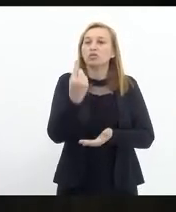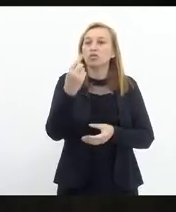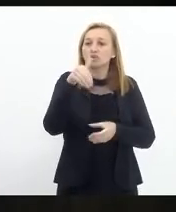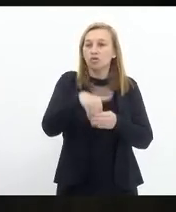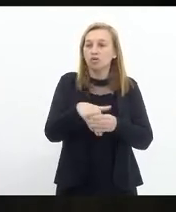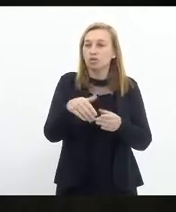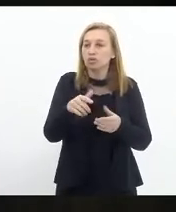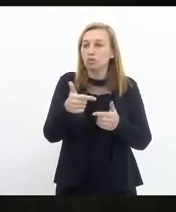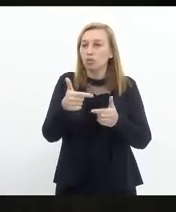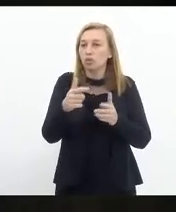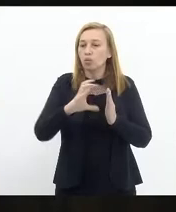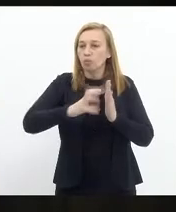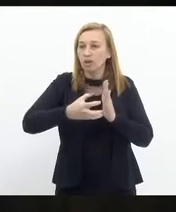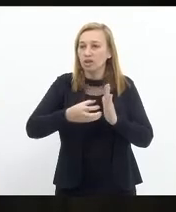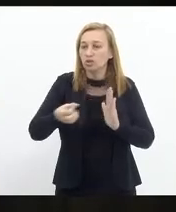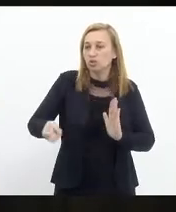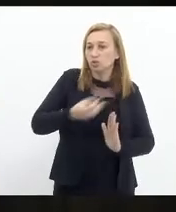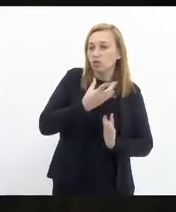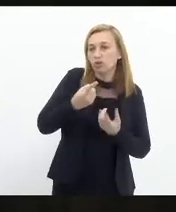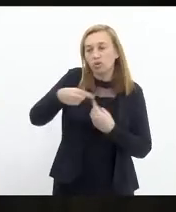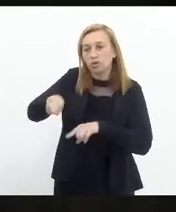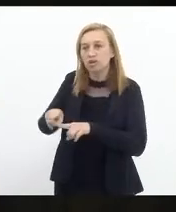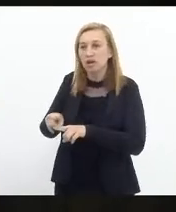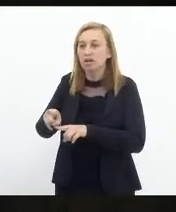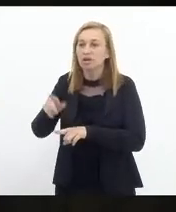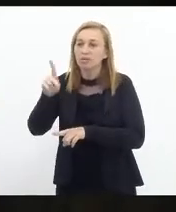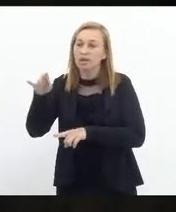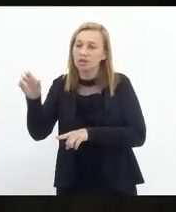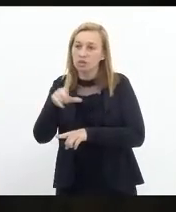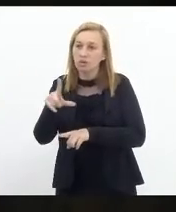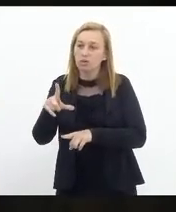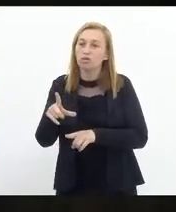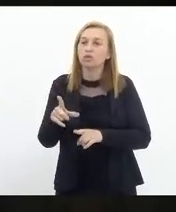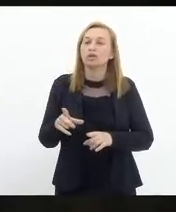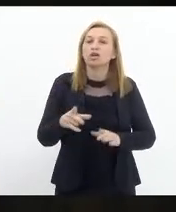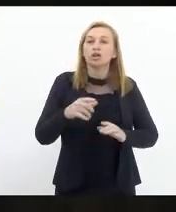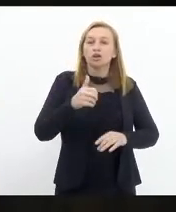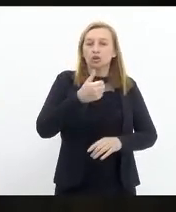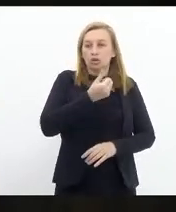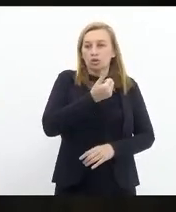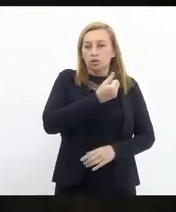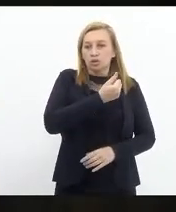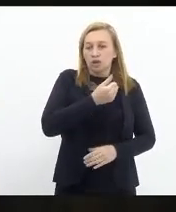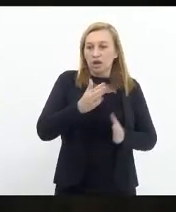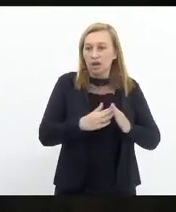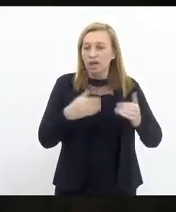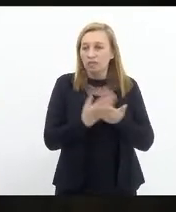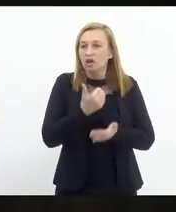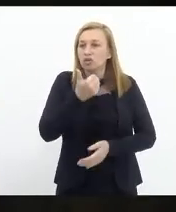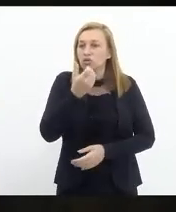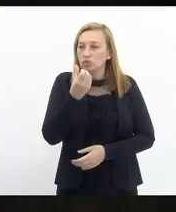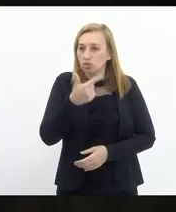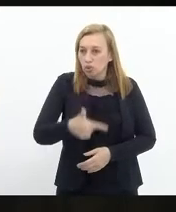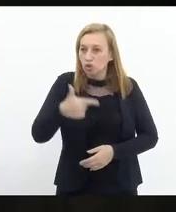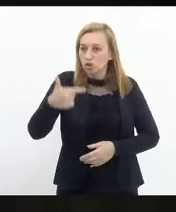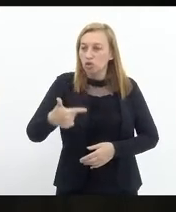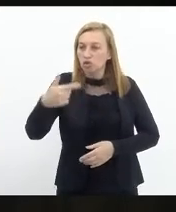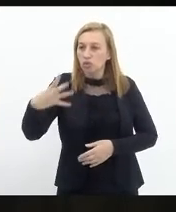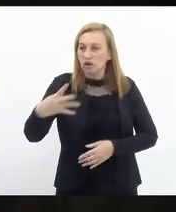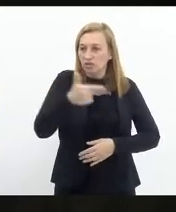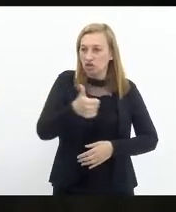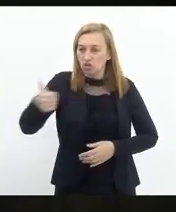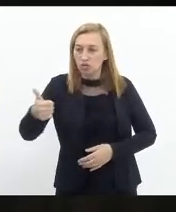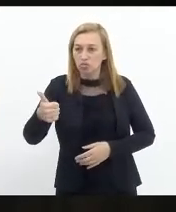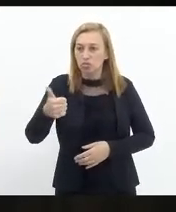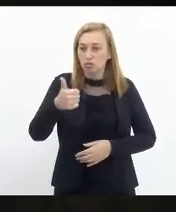abstenção do novo e contrário do pessoal. Requerimento número 224-21, de autoria da comissão especial, requerimento número 211